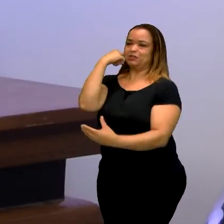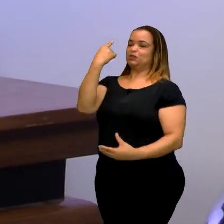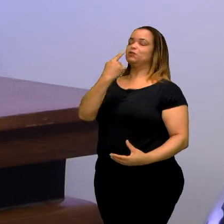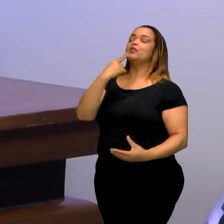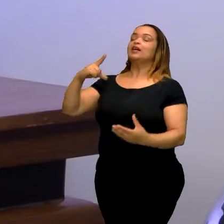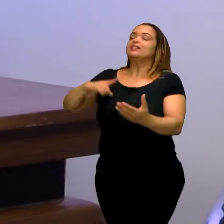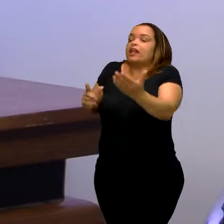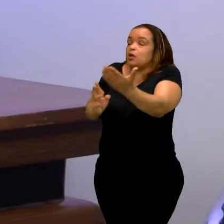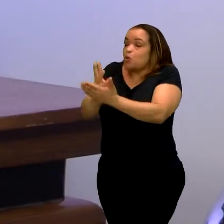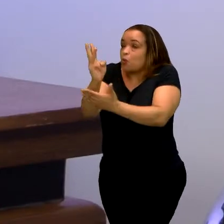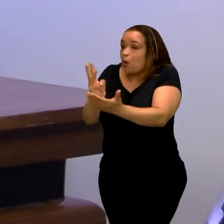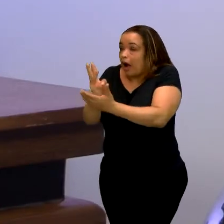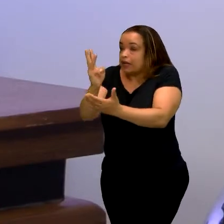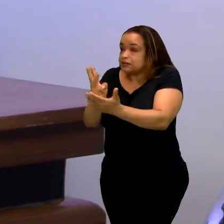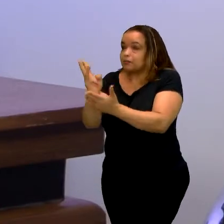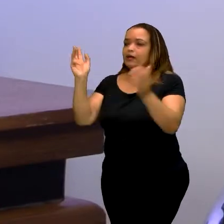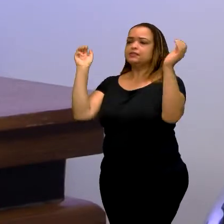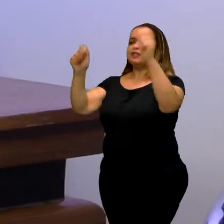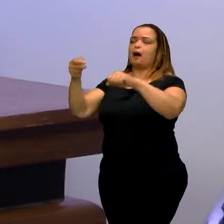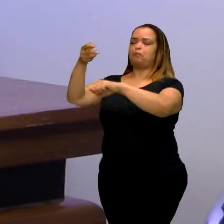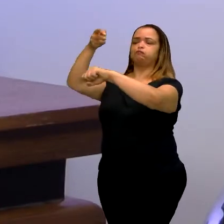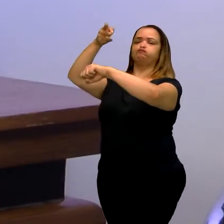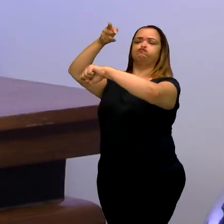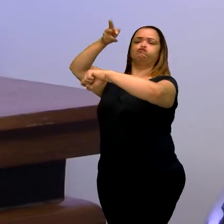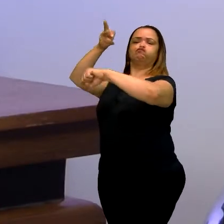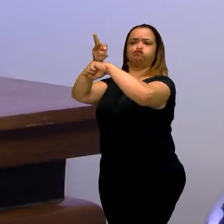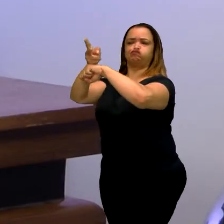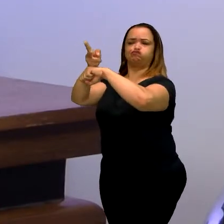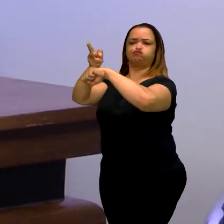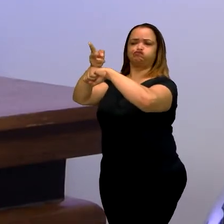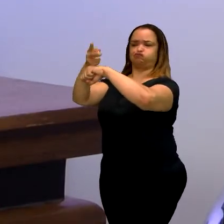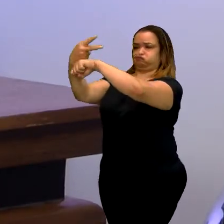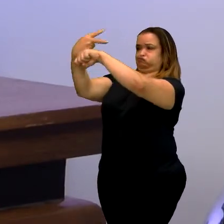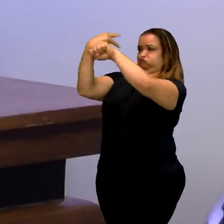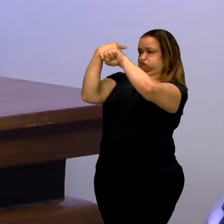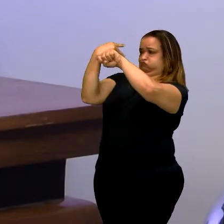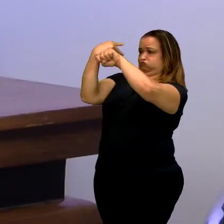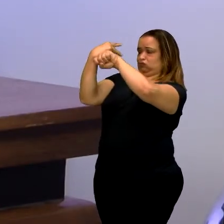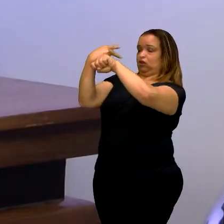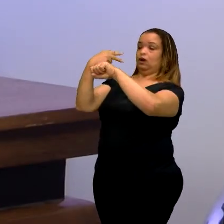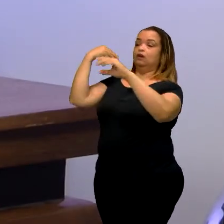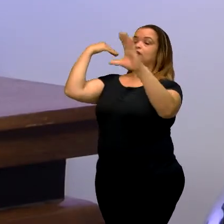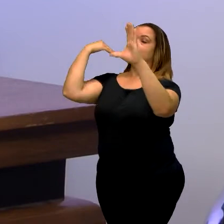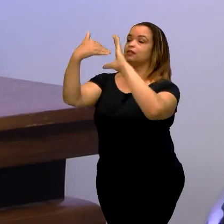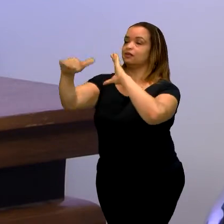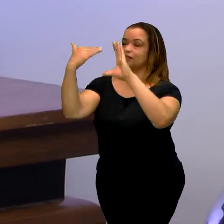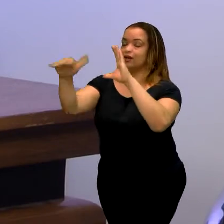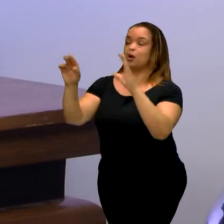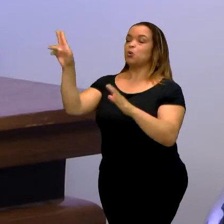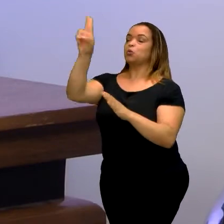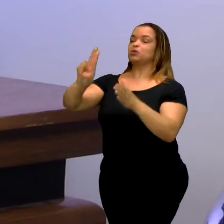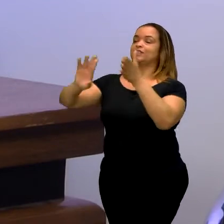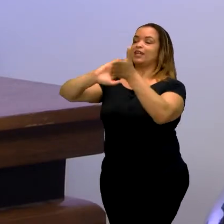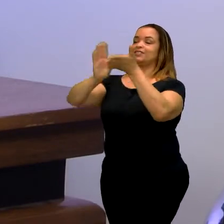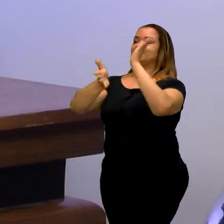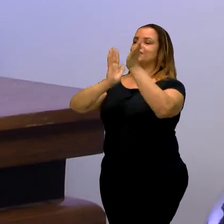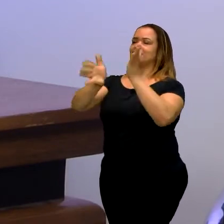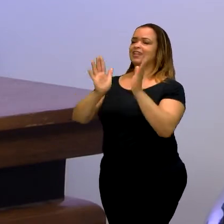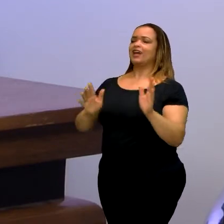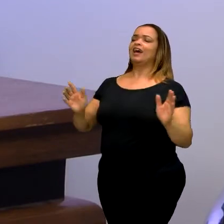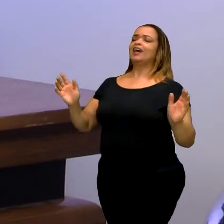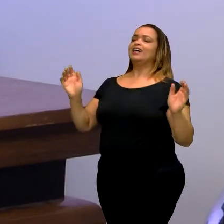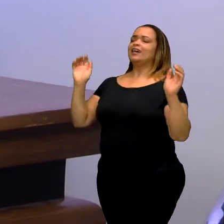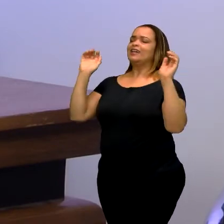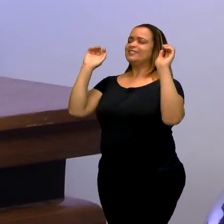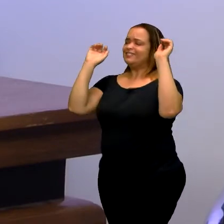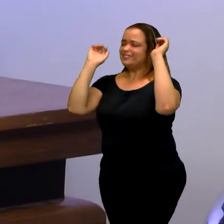WhatsApp que nós podemos filmar e mandar, enviar para a pessoa, através da língua de sinais. Que é totalmente